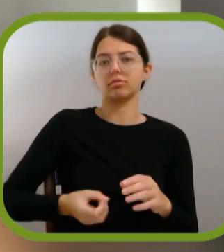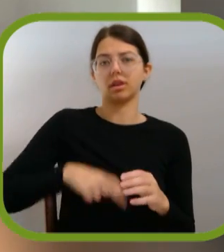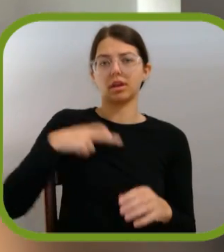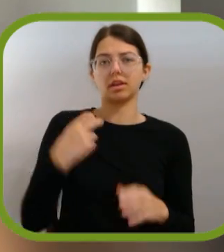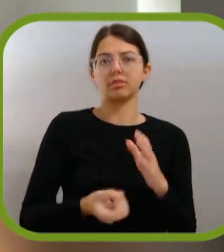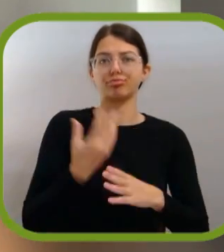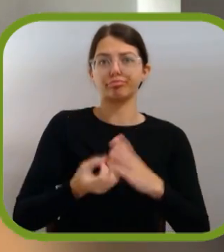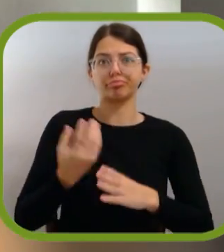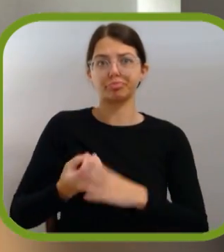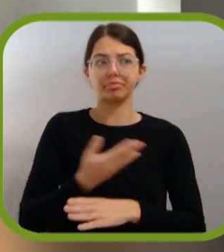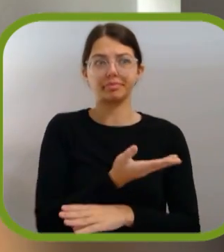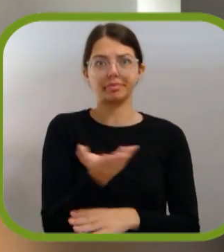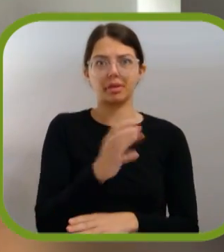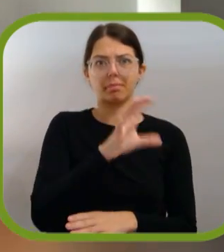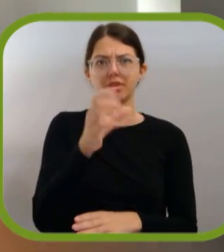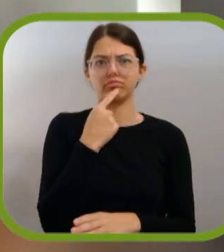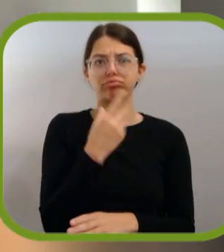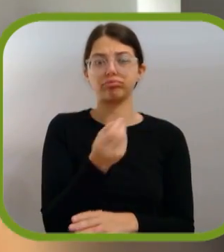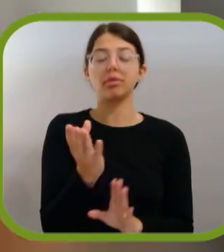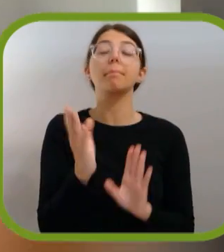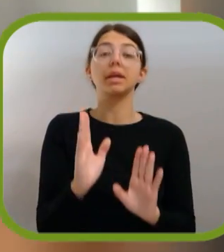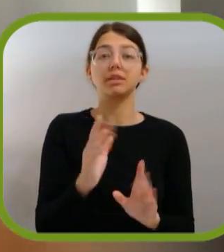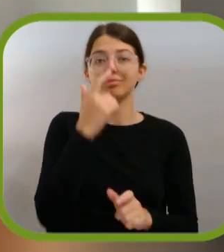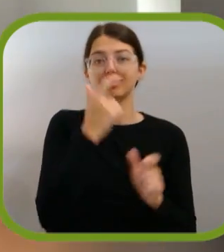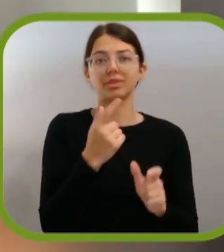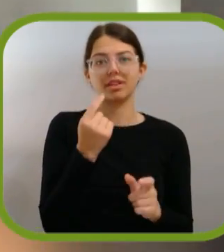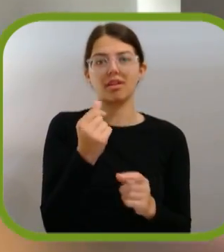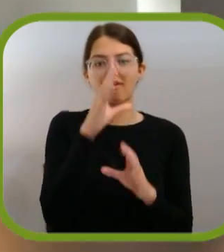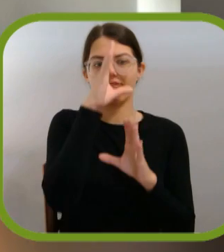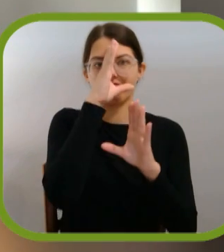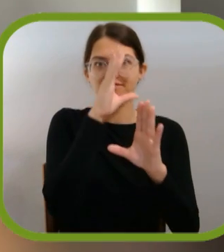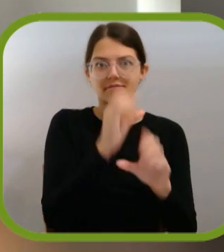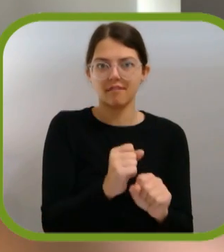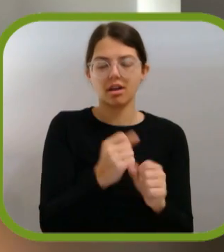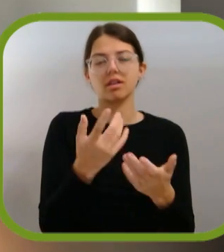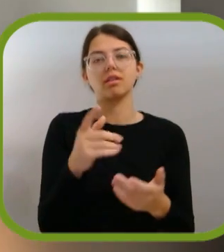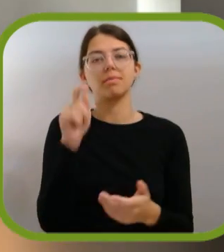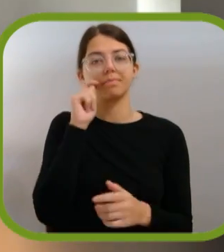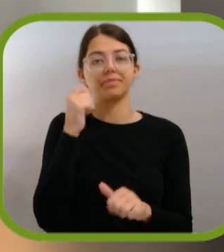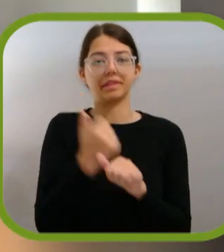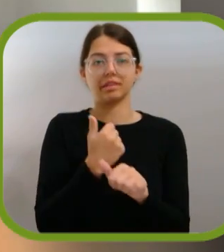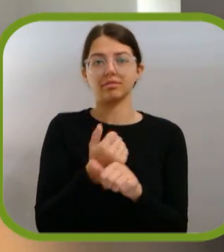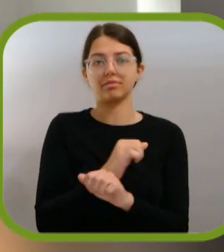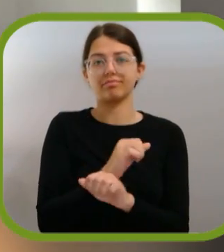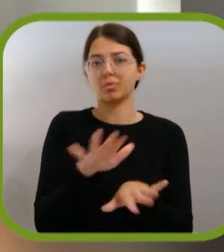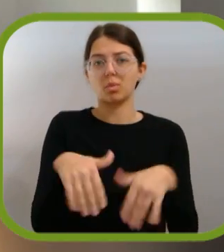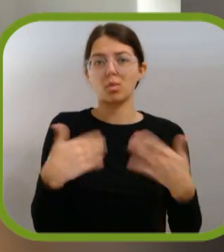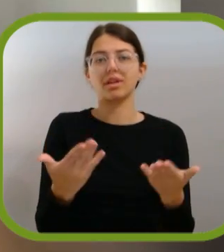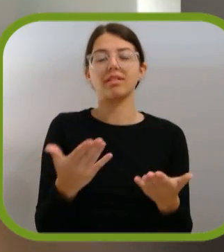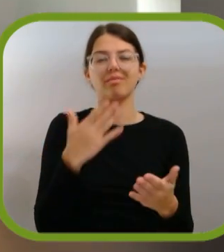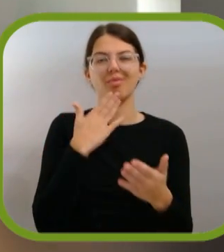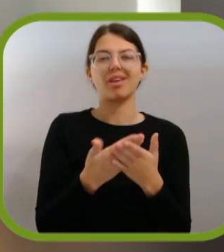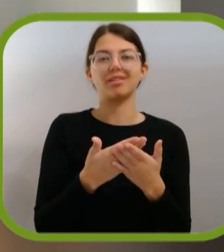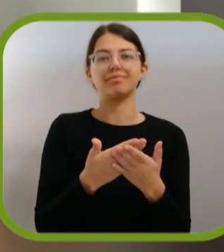de riqueza. O que acontece é que, como o ser humano gosta muito de dinheiro, toda a atividade turística acabou por